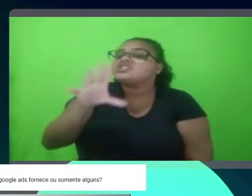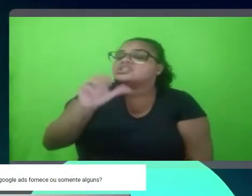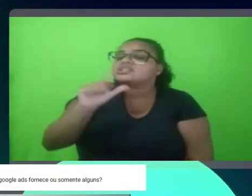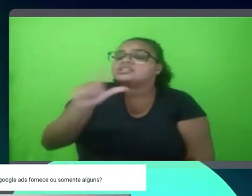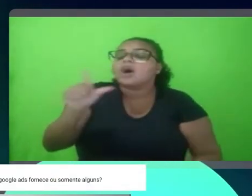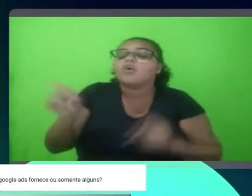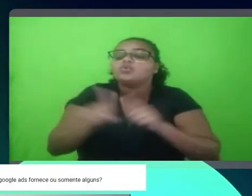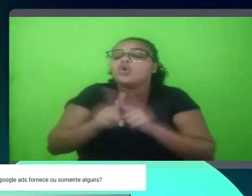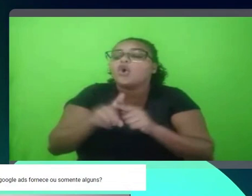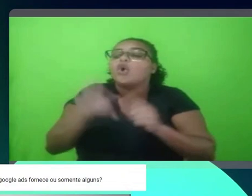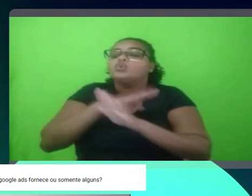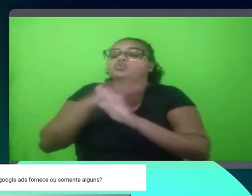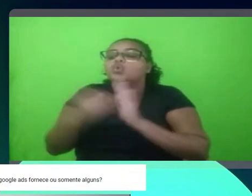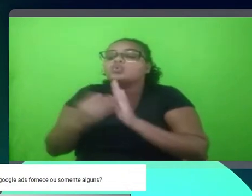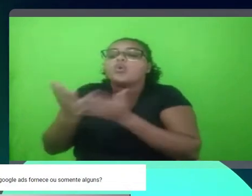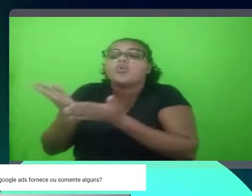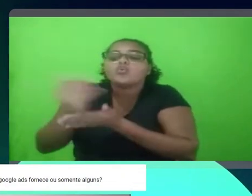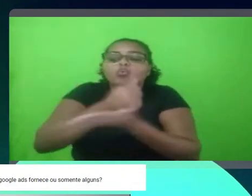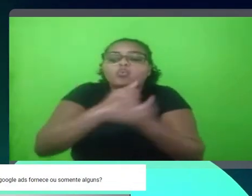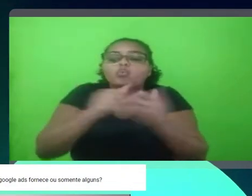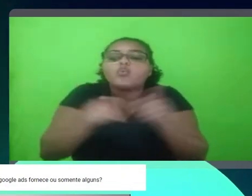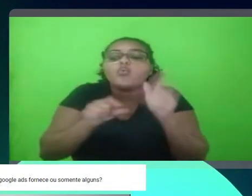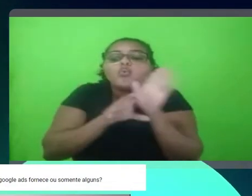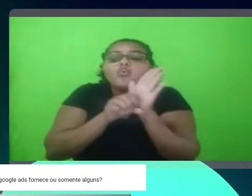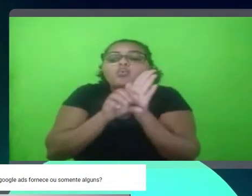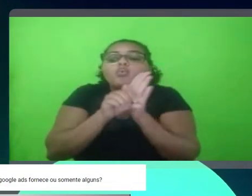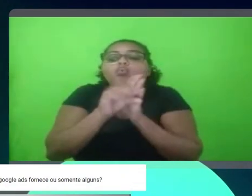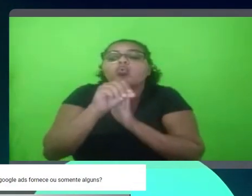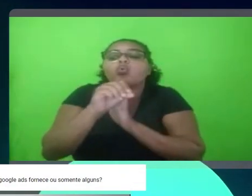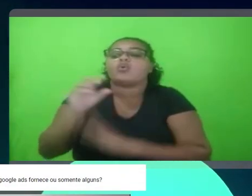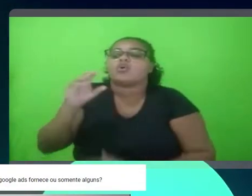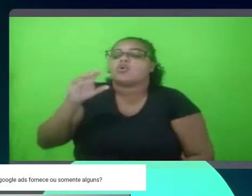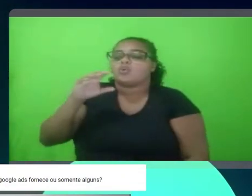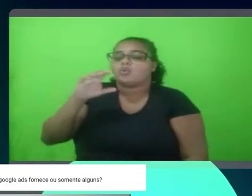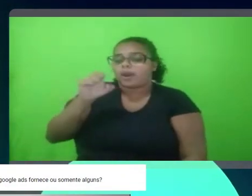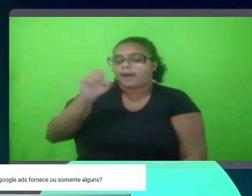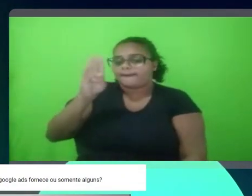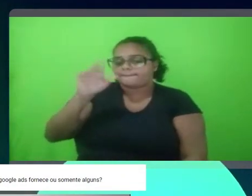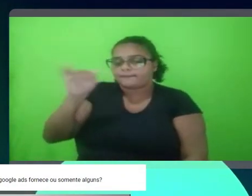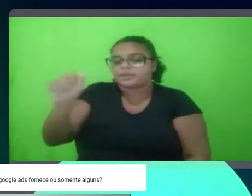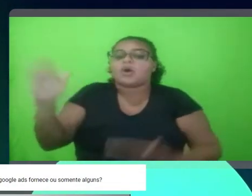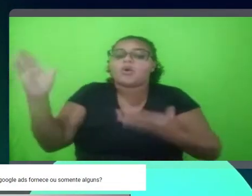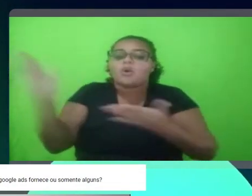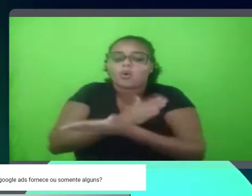Vocês coletam todos os tipos de dados que o Google Ads fornece, ou somente alguns?